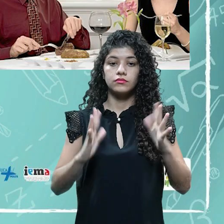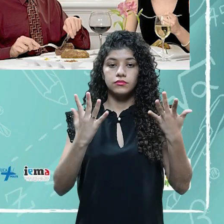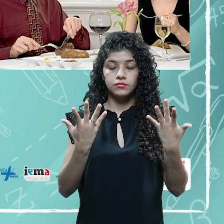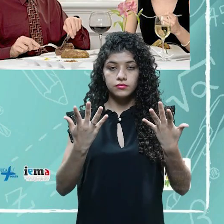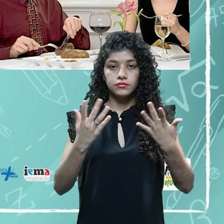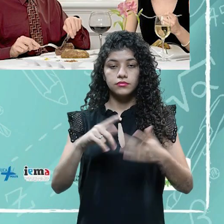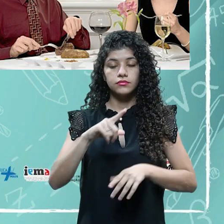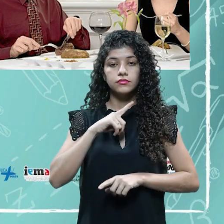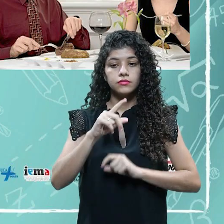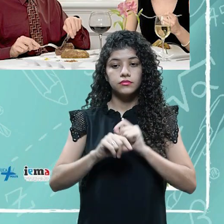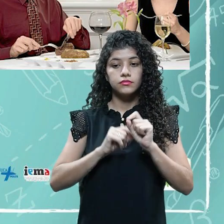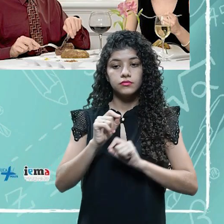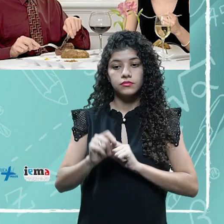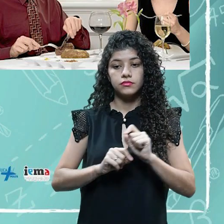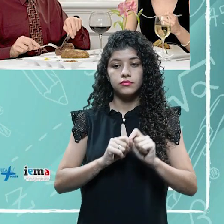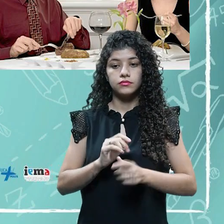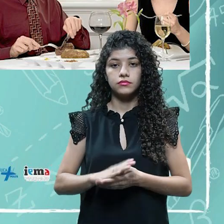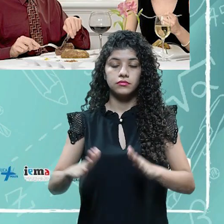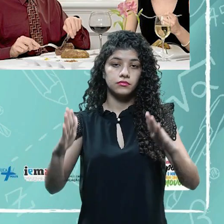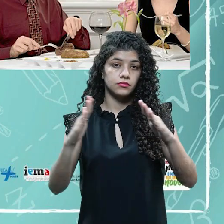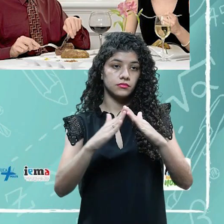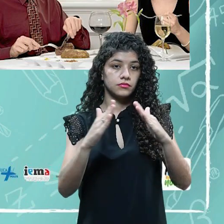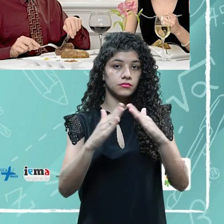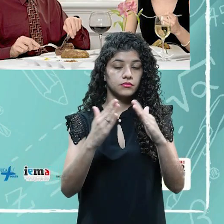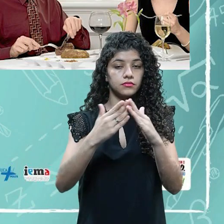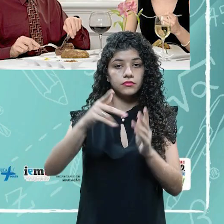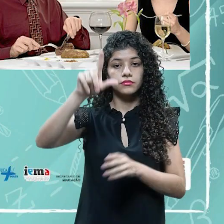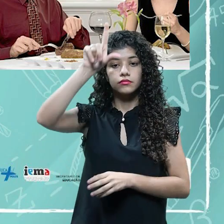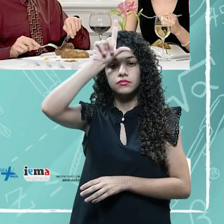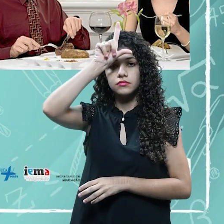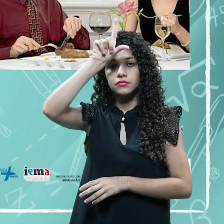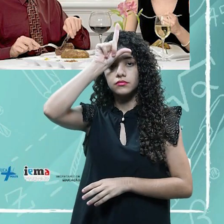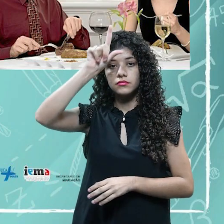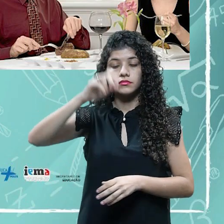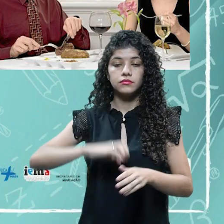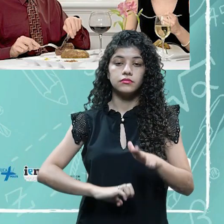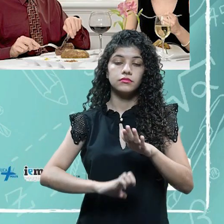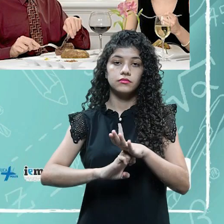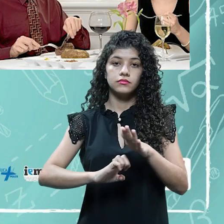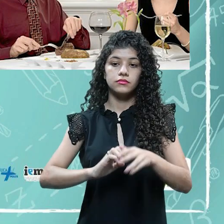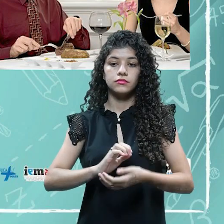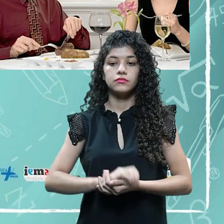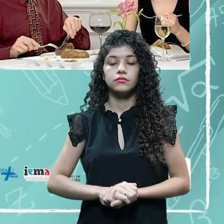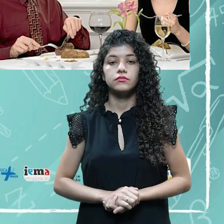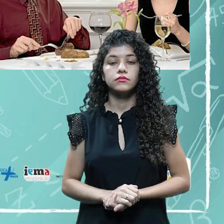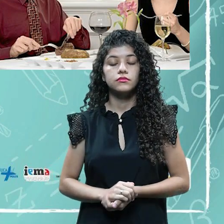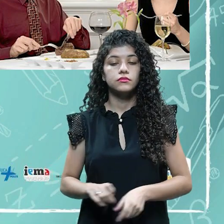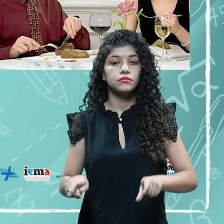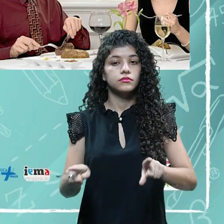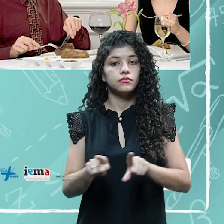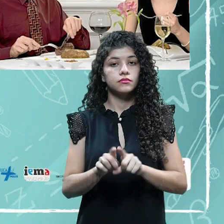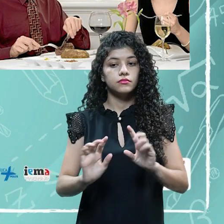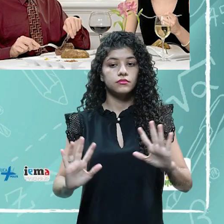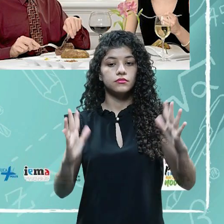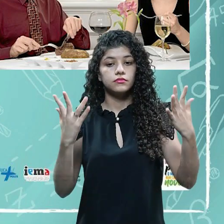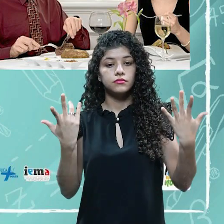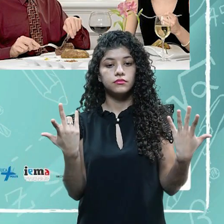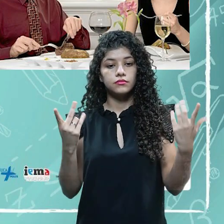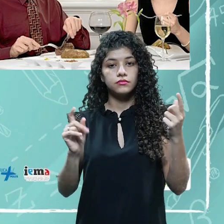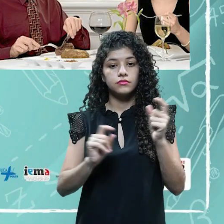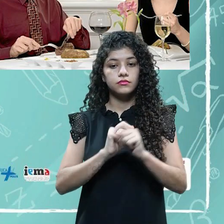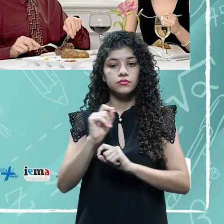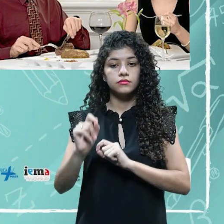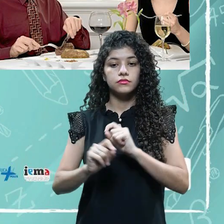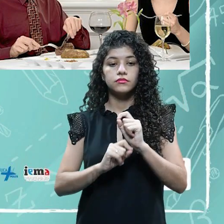usam na corte ou na casa do chefe de estado como forma cerimoniosa, ditado